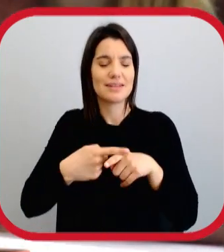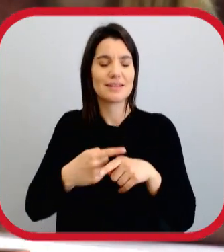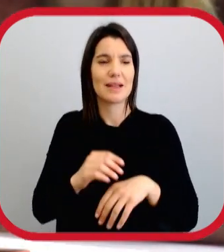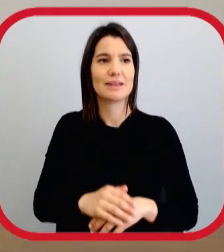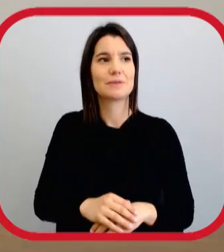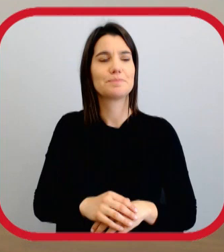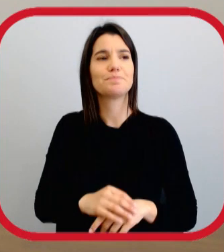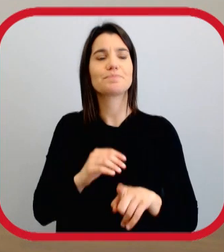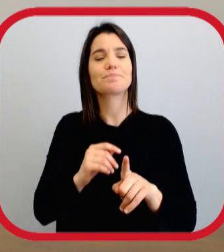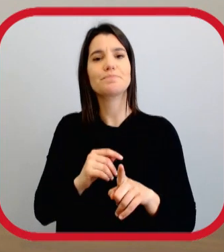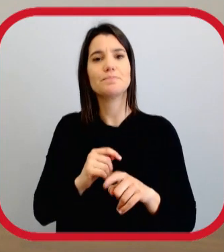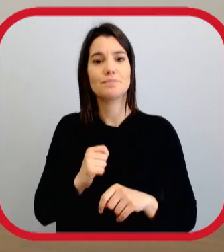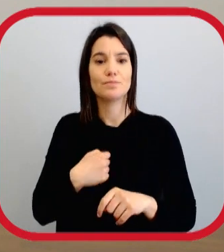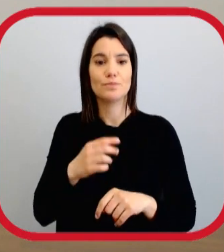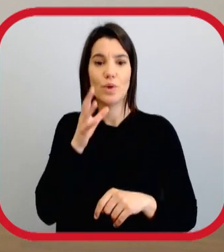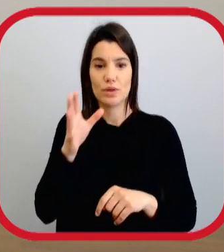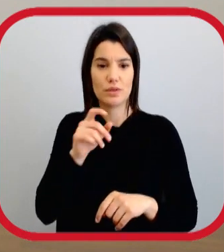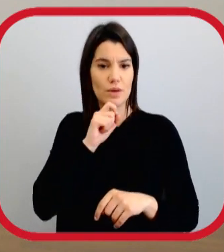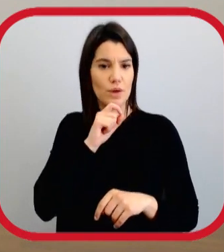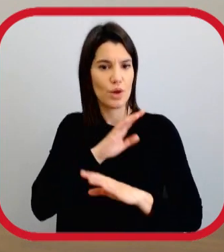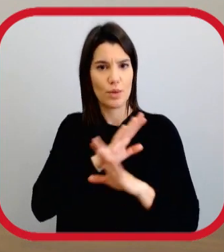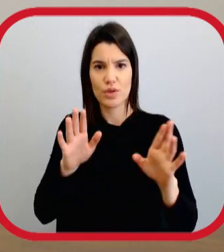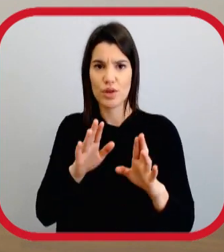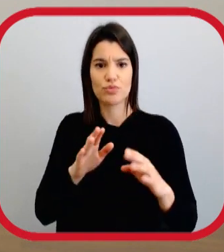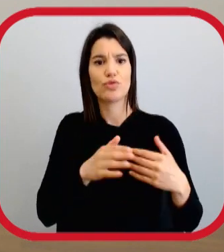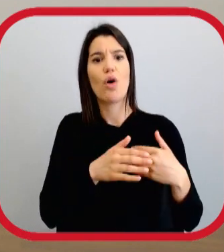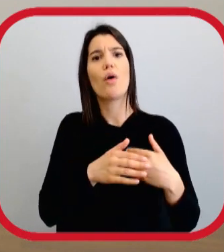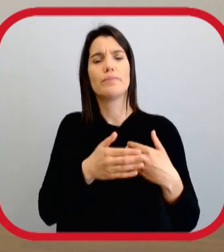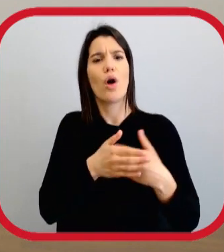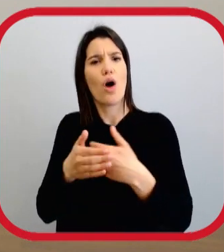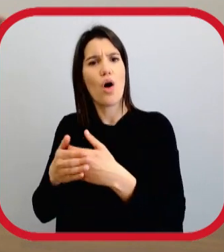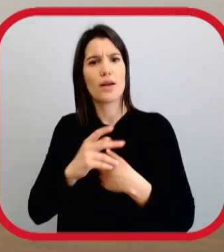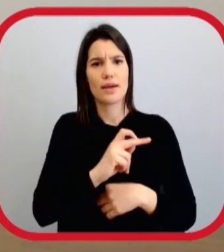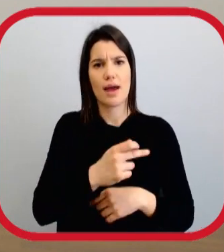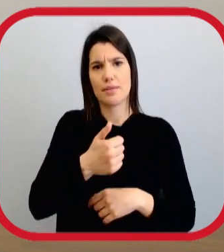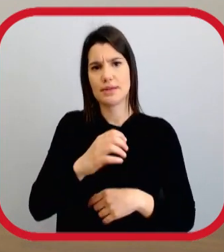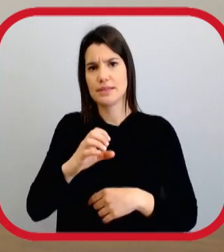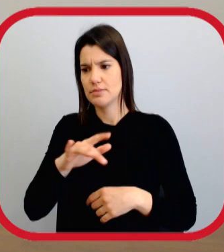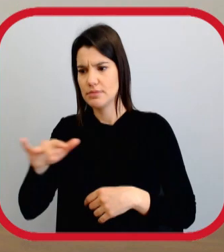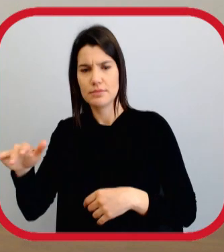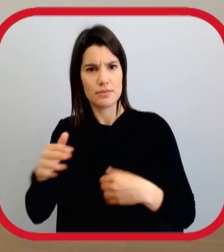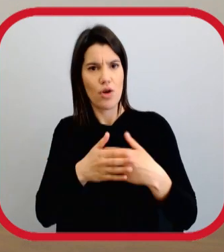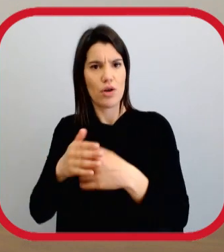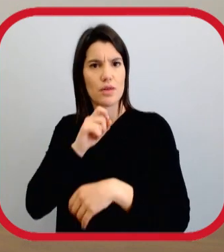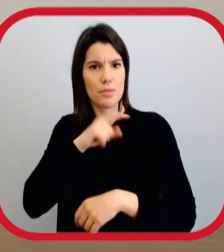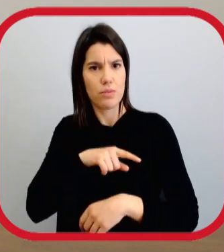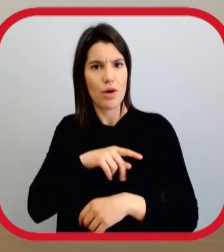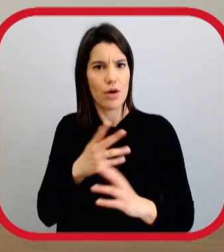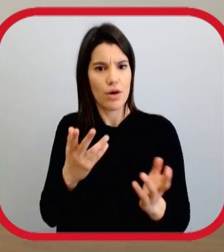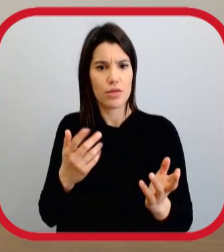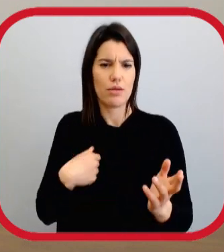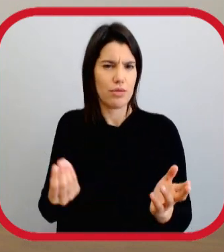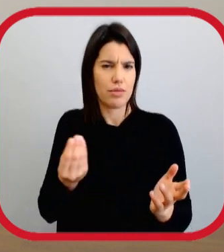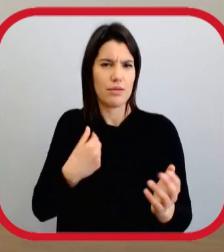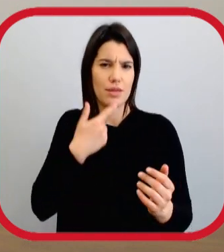interessante no mundo político, que foi, eu disse, mas podíamos pôr os nomes por ordem alfabética. Não era numa lista de deputados, mas podíamos pôr os nomes por ordem alfabética.